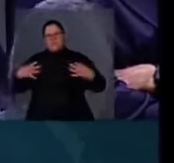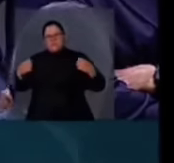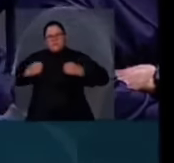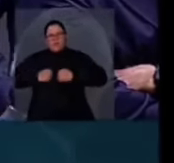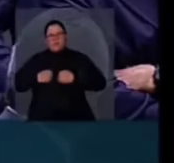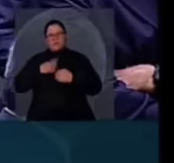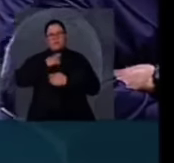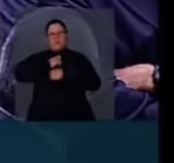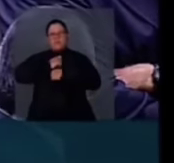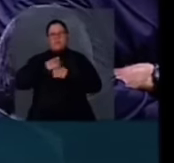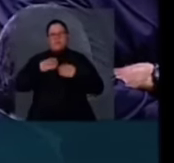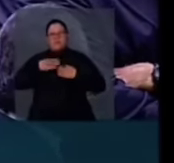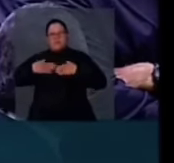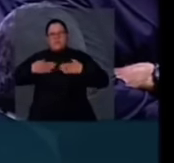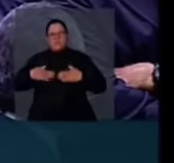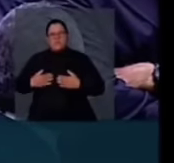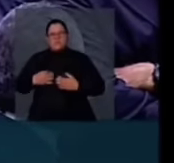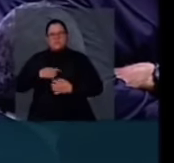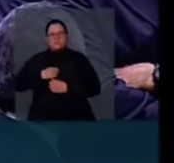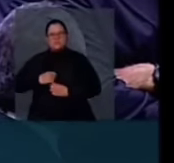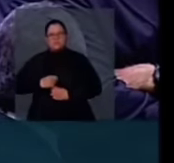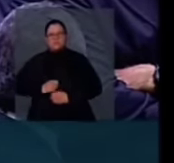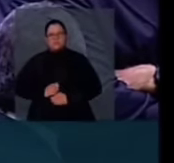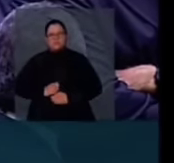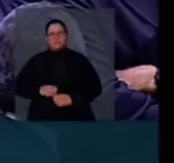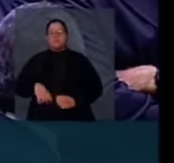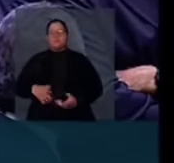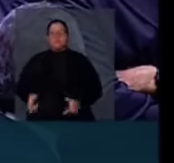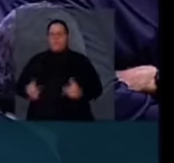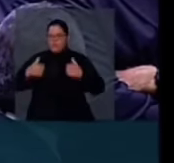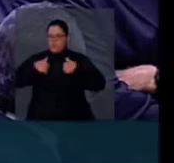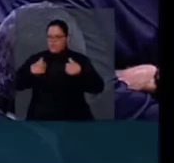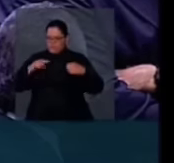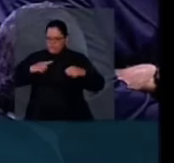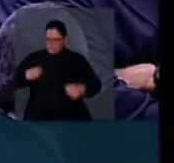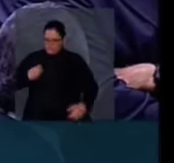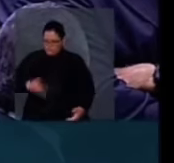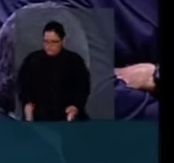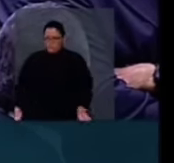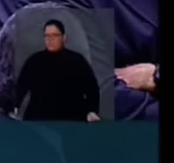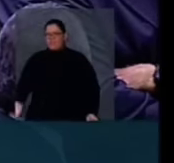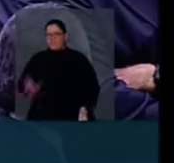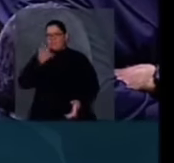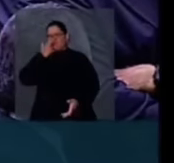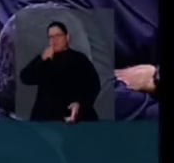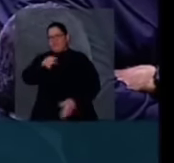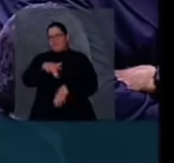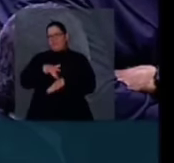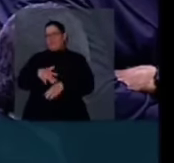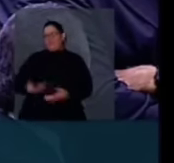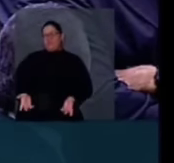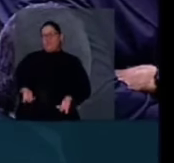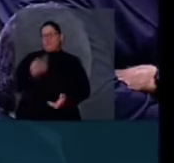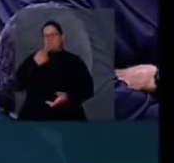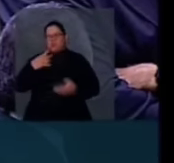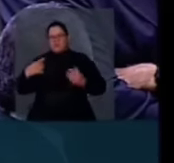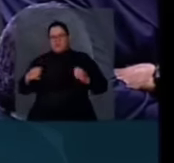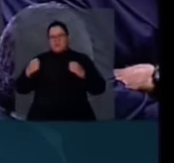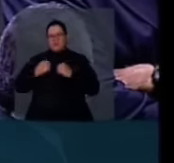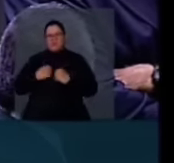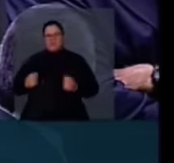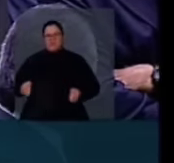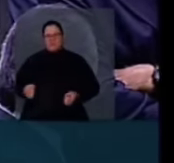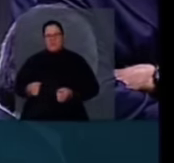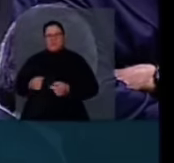gravata, camisa, calça e sapato, exatamente como estou vestido aqui. Então não vem a vossa excelência falar que o terno está